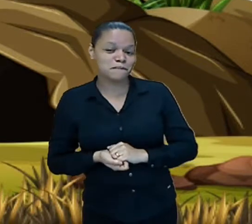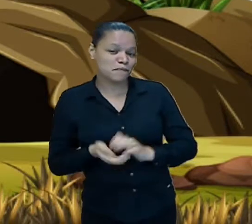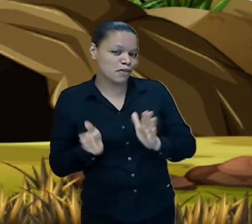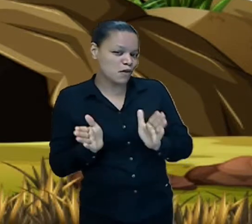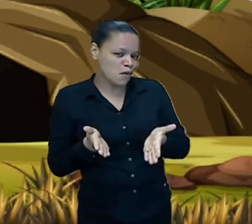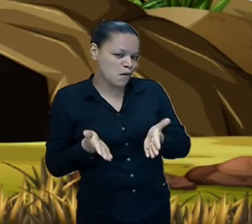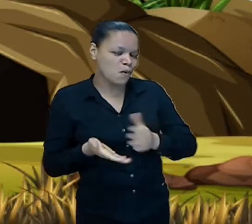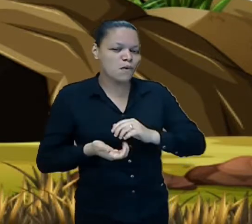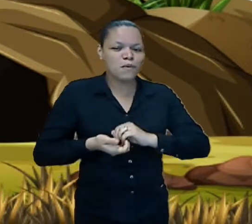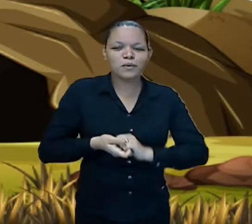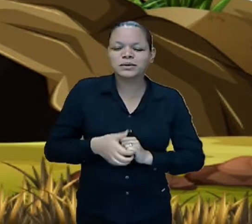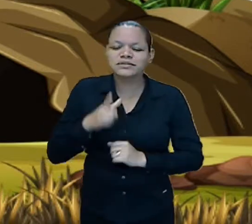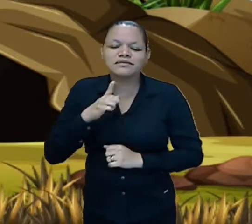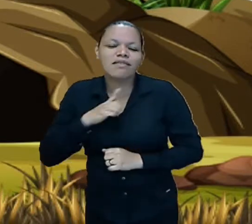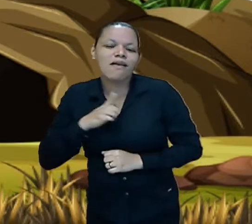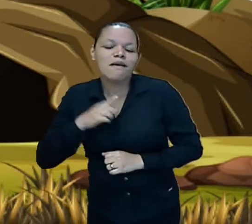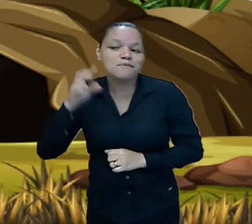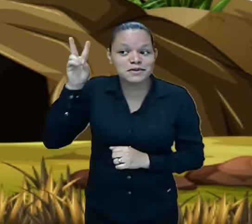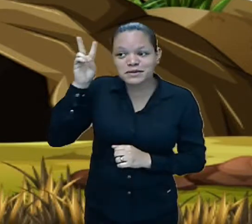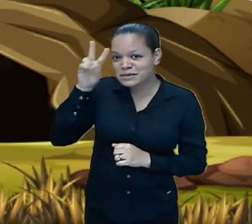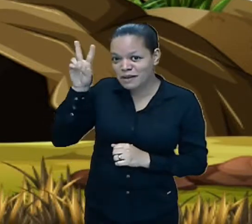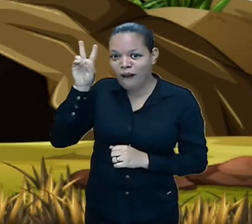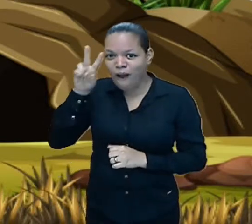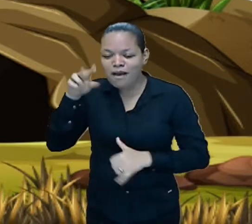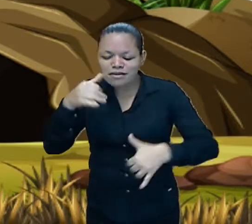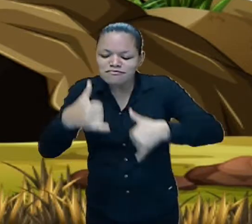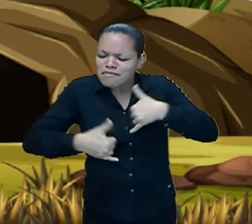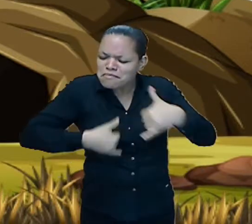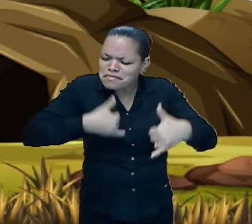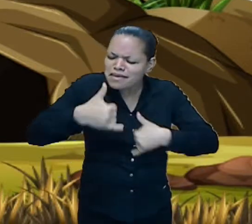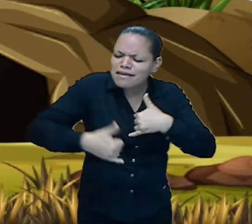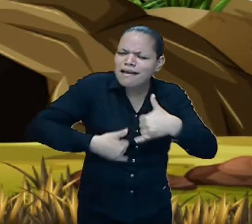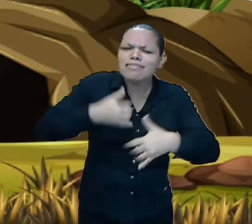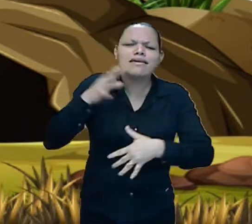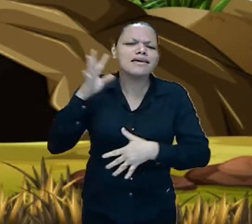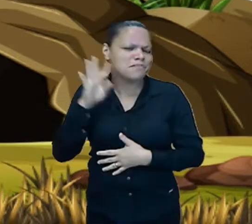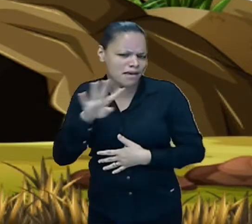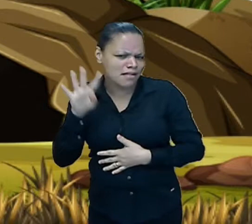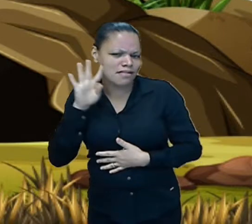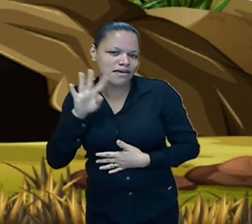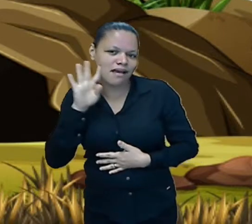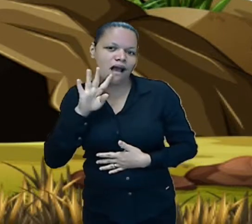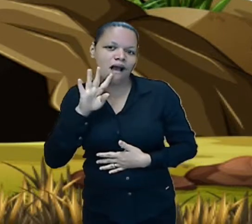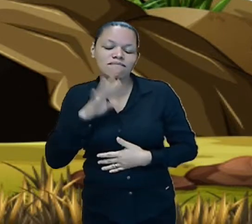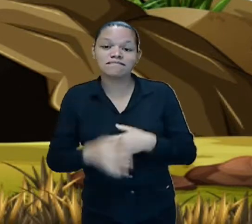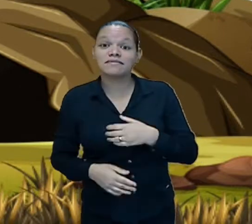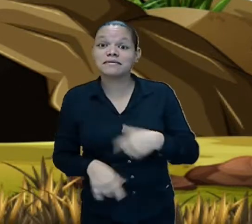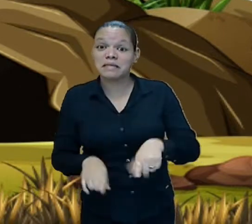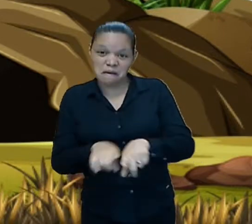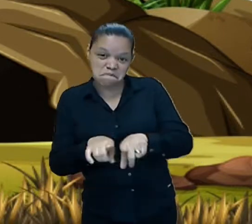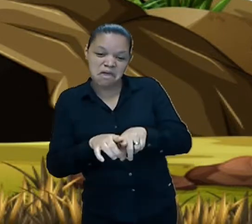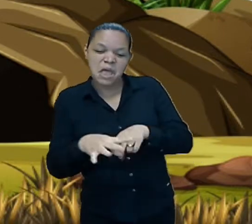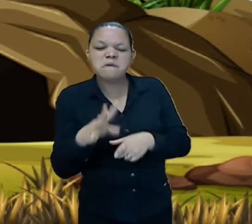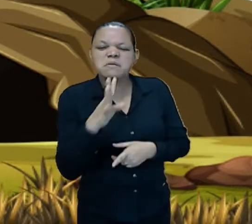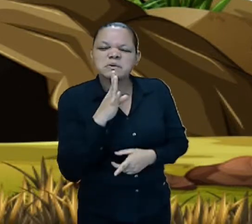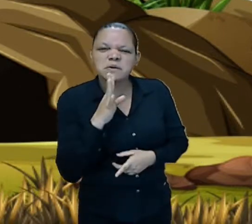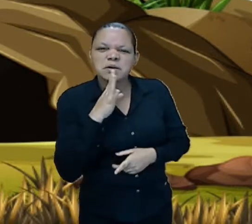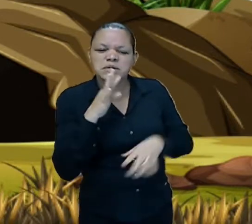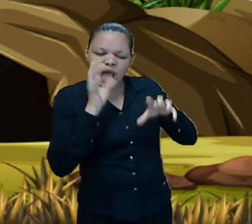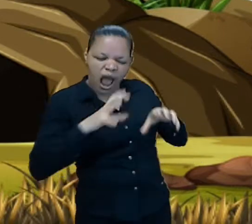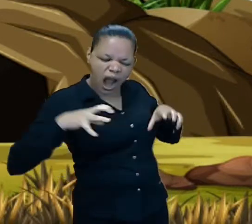vamos ter história e uma brincadeira. Vamos conhecer um monstro?